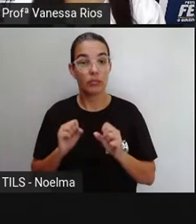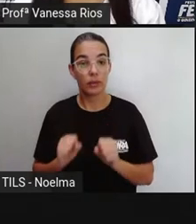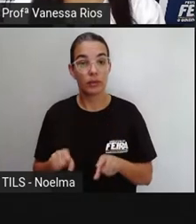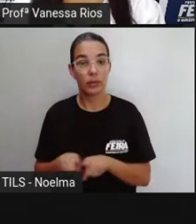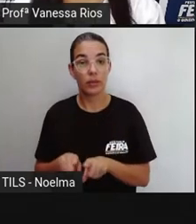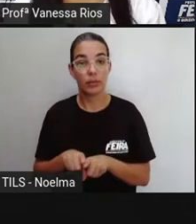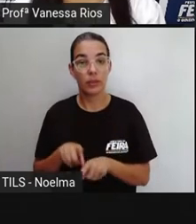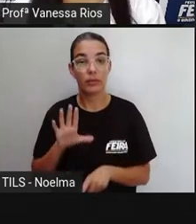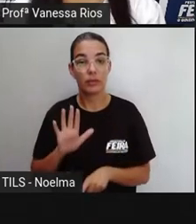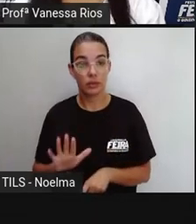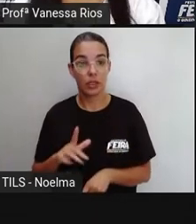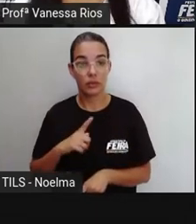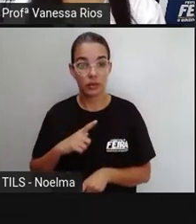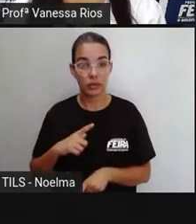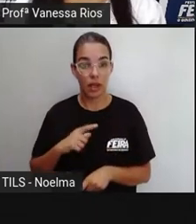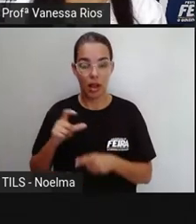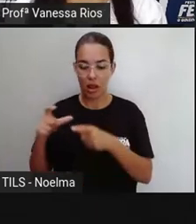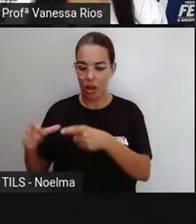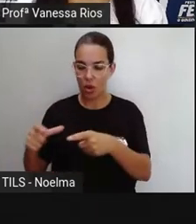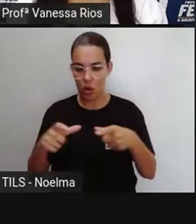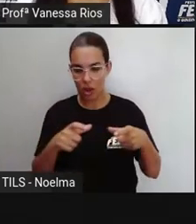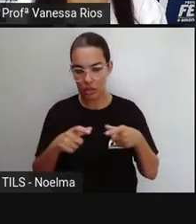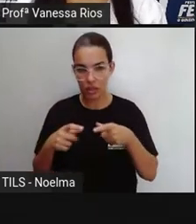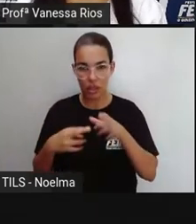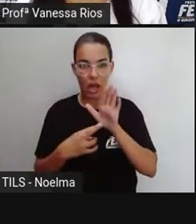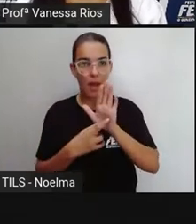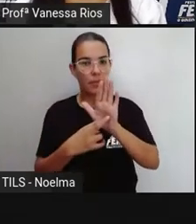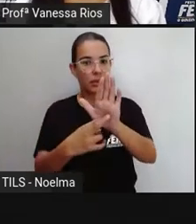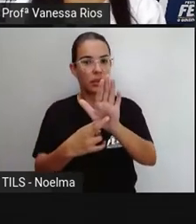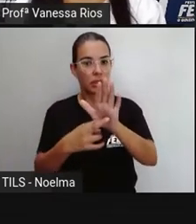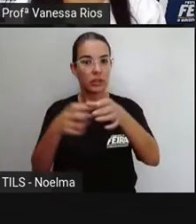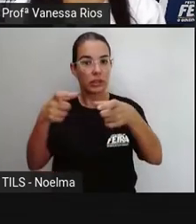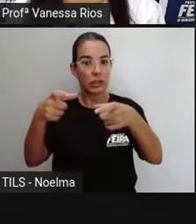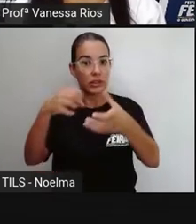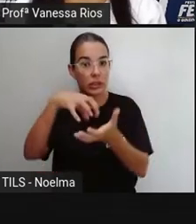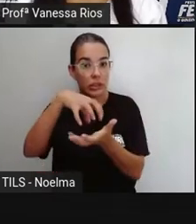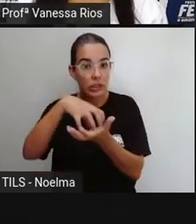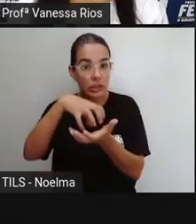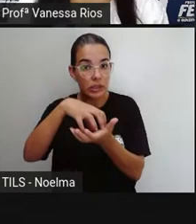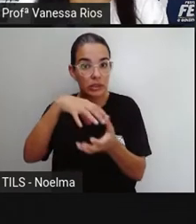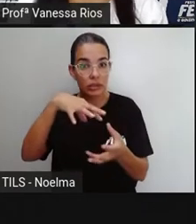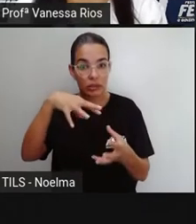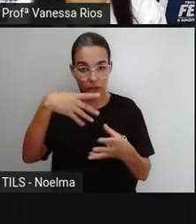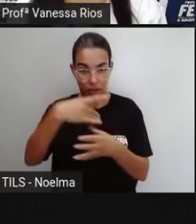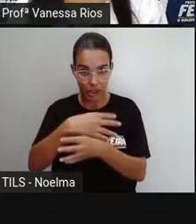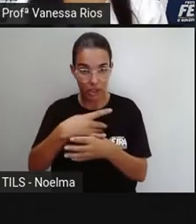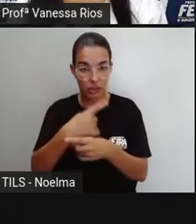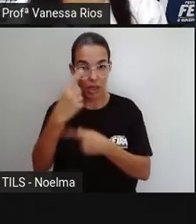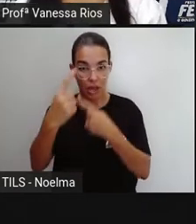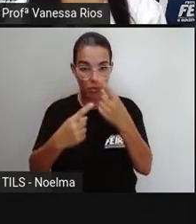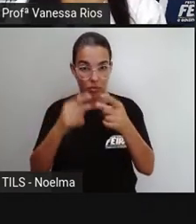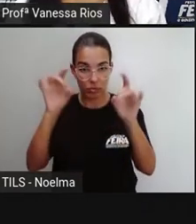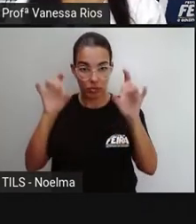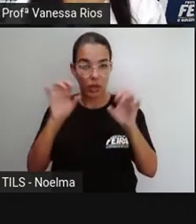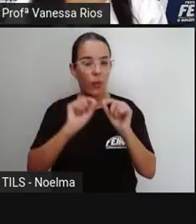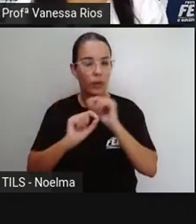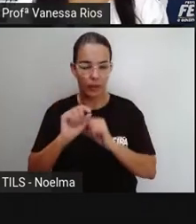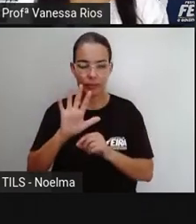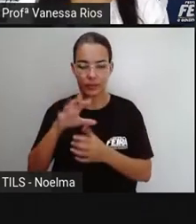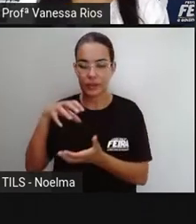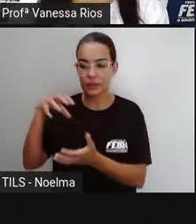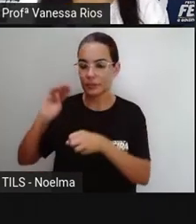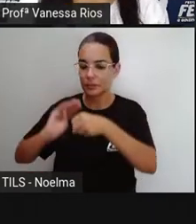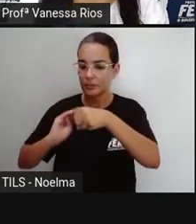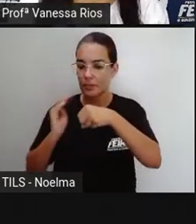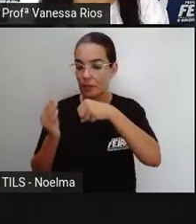podem também, segundo sua localização, representar a cidade em alguns aspectos, como um bairro que representa